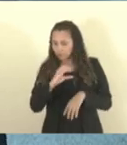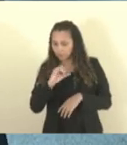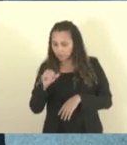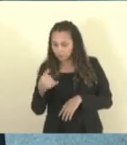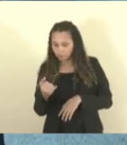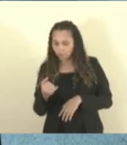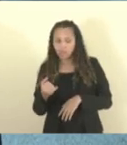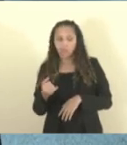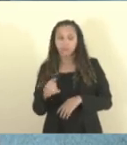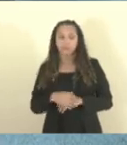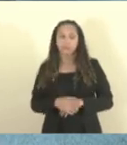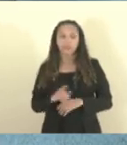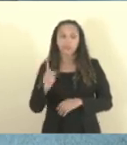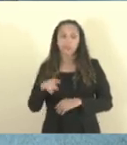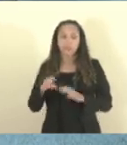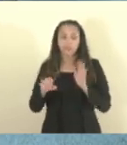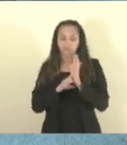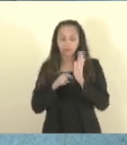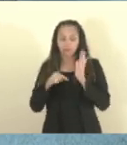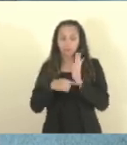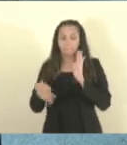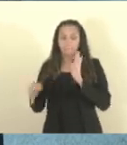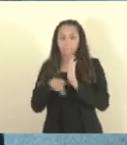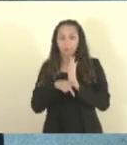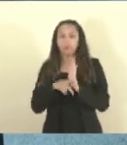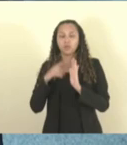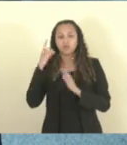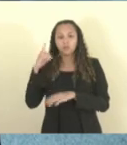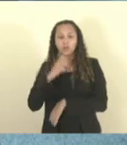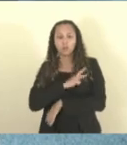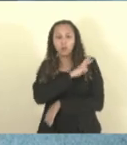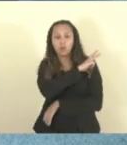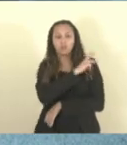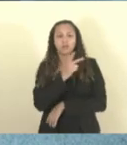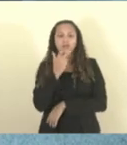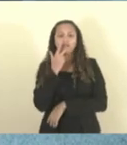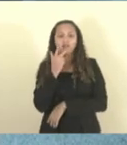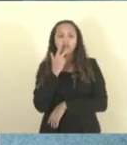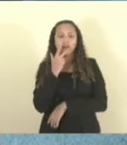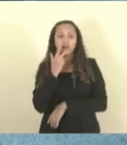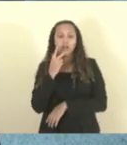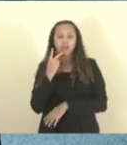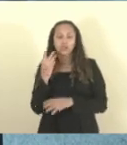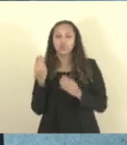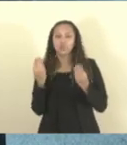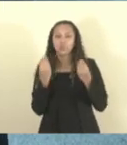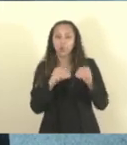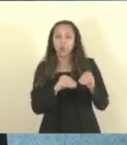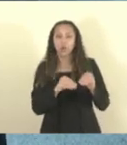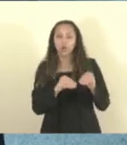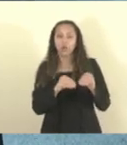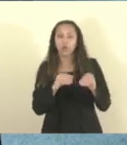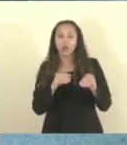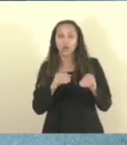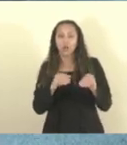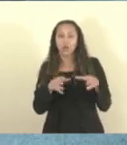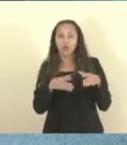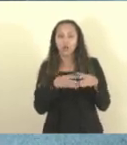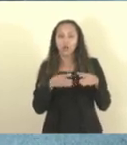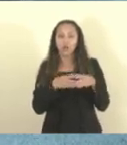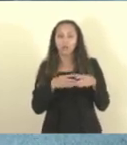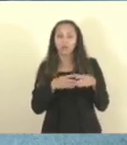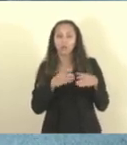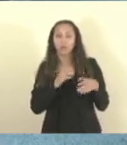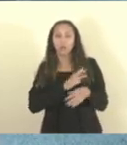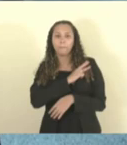nobre deputado, colega Coronel Wellington, que tratava da inclusão dos militares nesta norma também, que